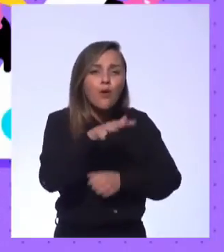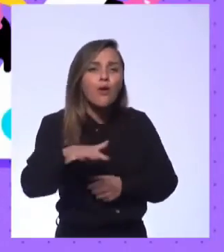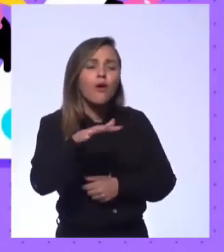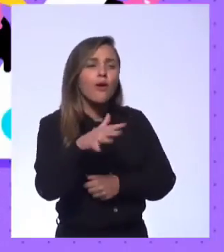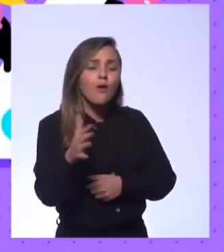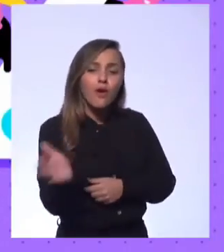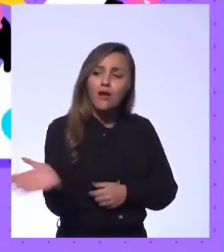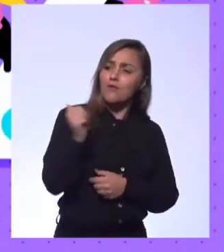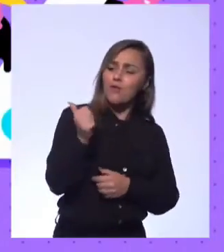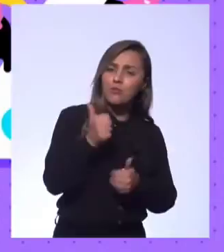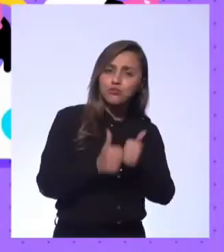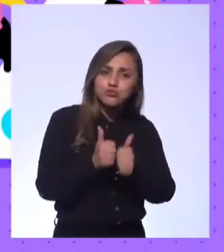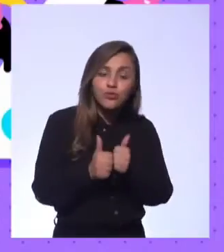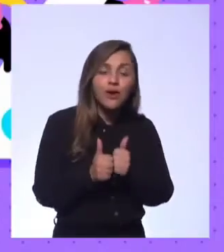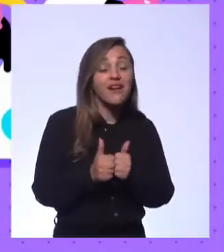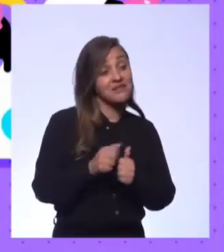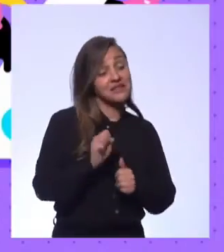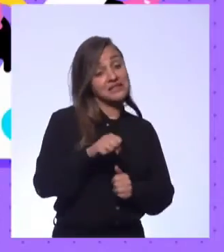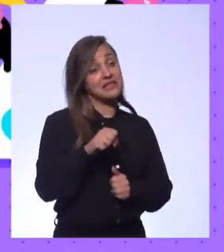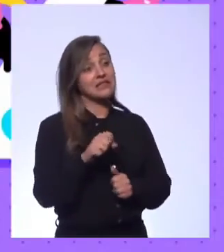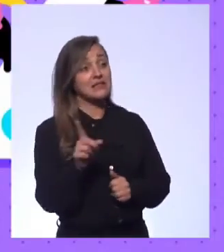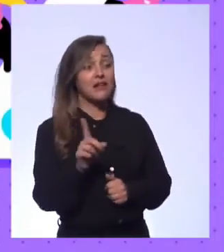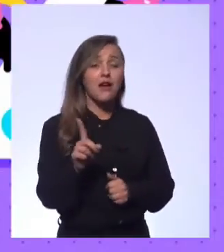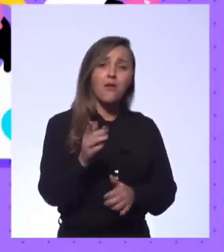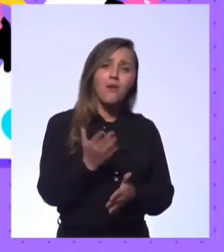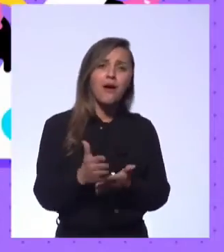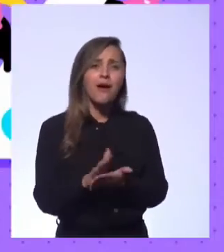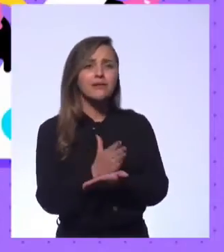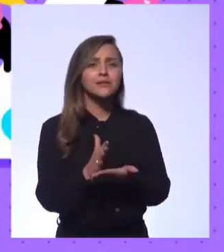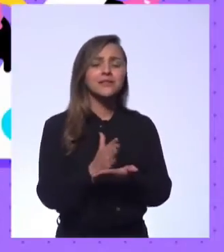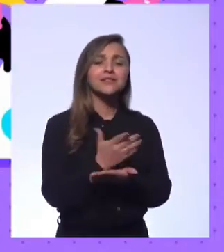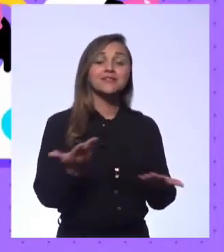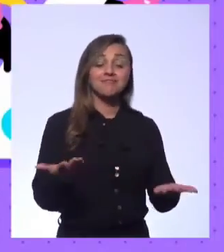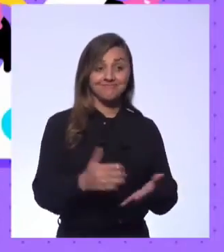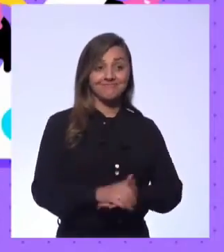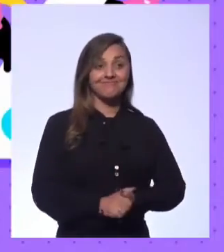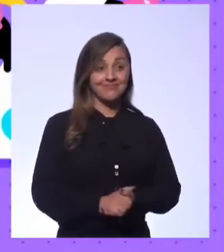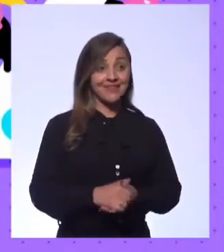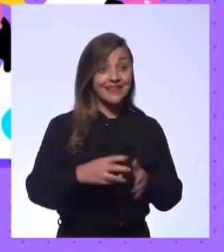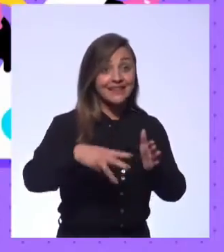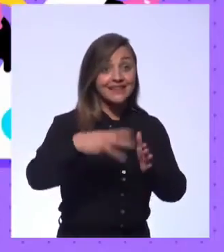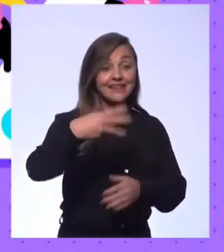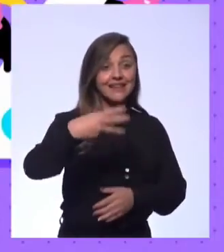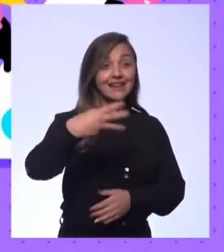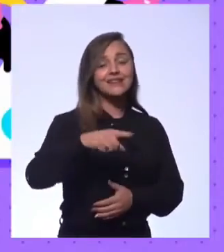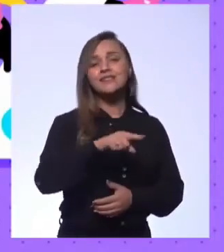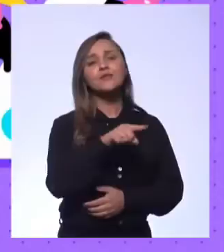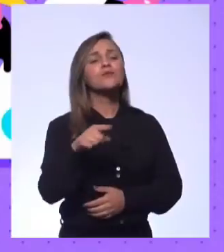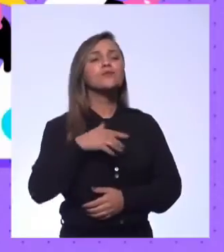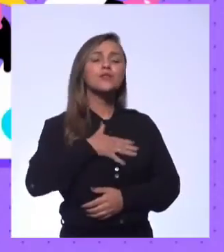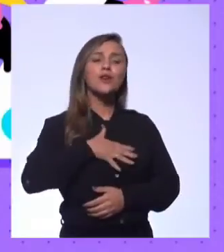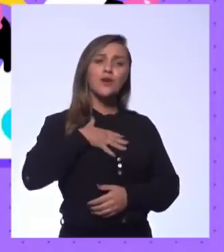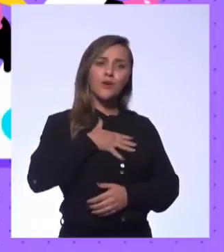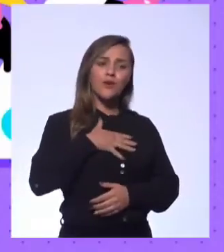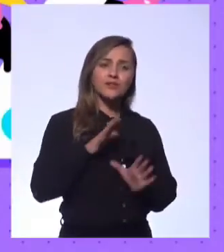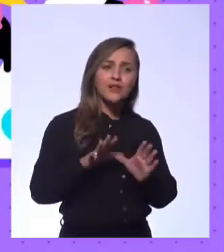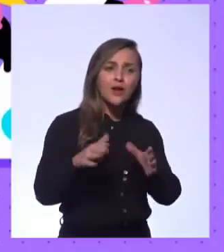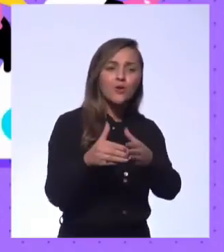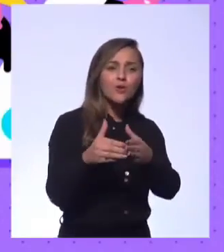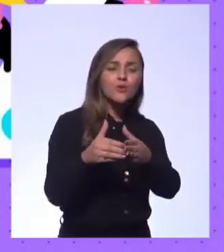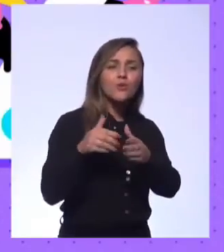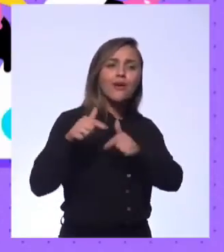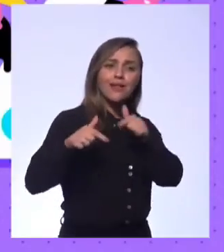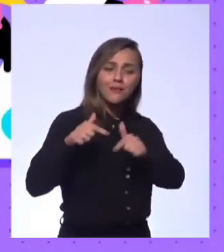jogar? E todo mundo vai? Sim, não, às vezes, né? Você lidera, isso. Três, você gosta de fazer trabalhos em grupo?